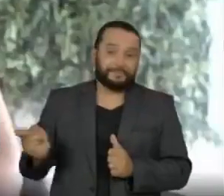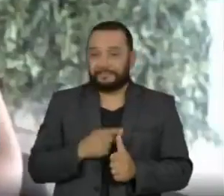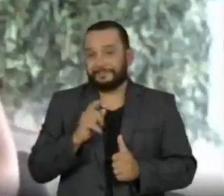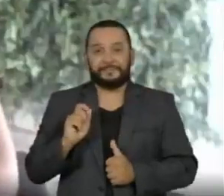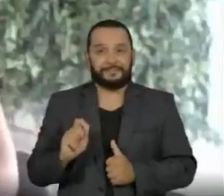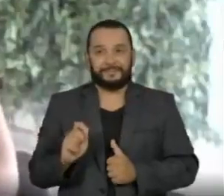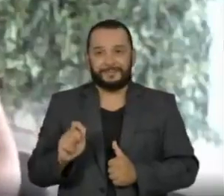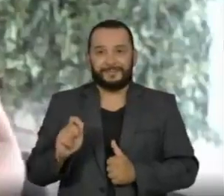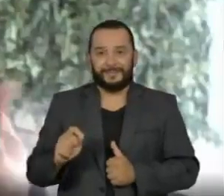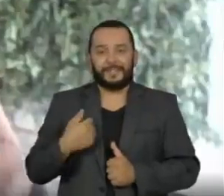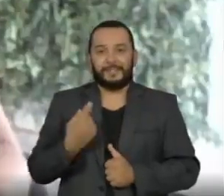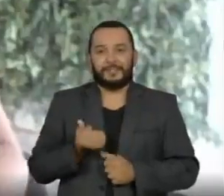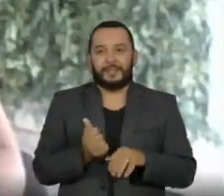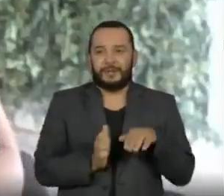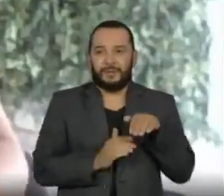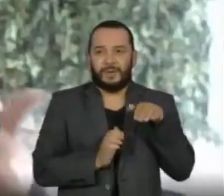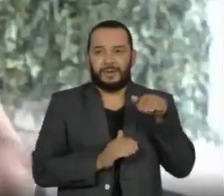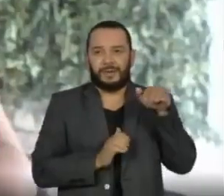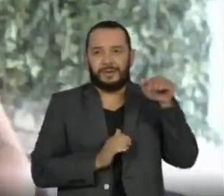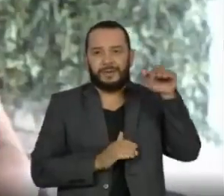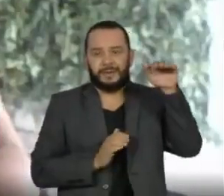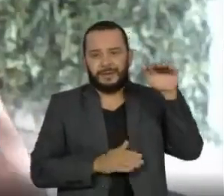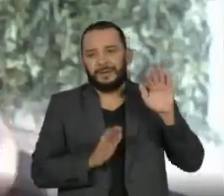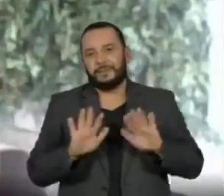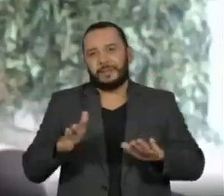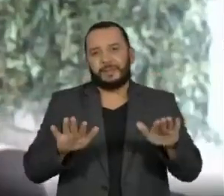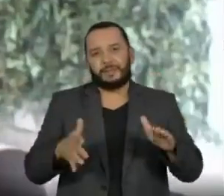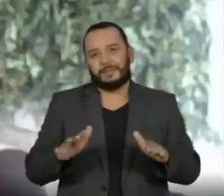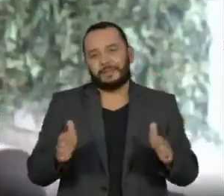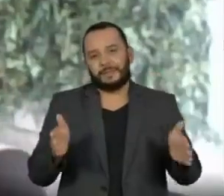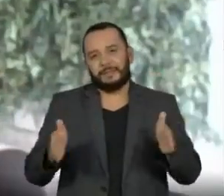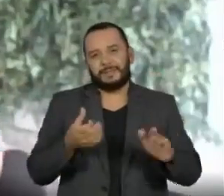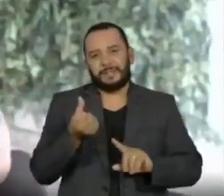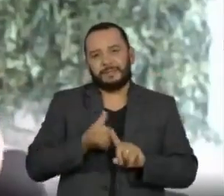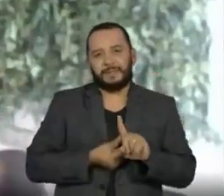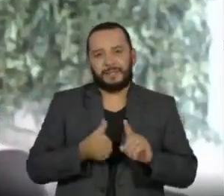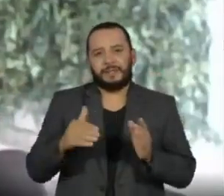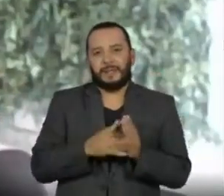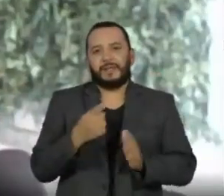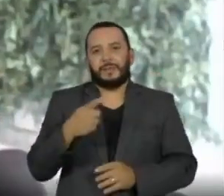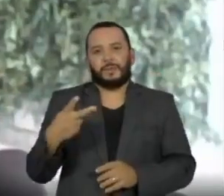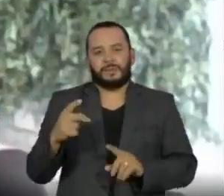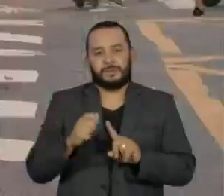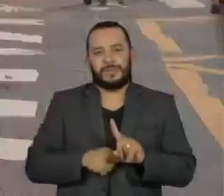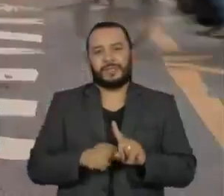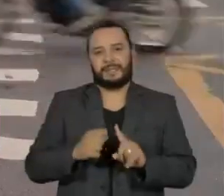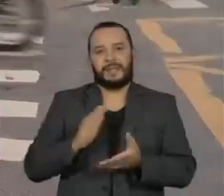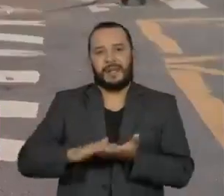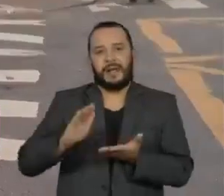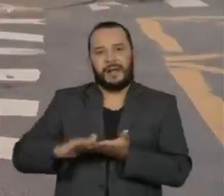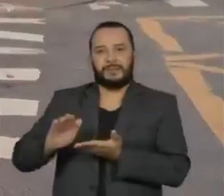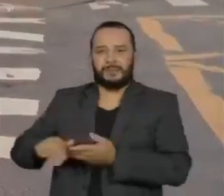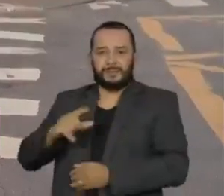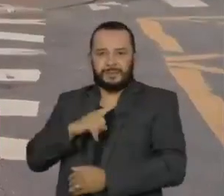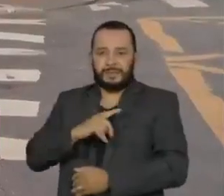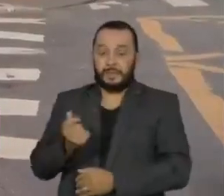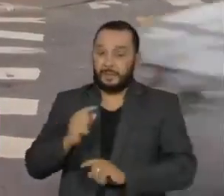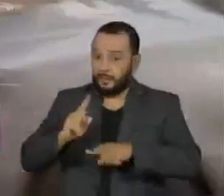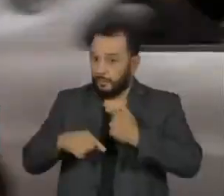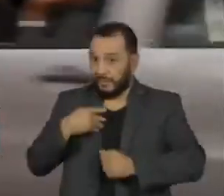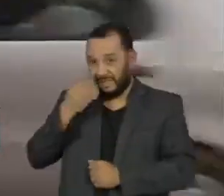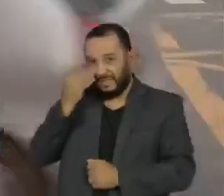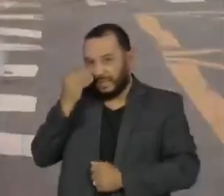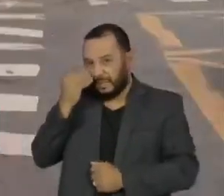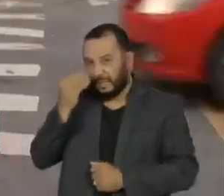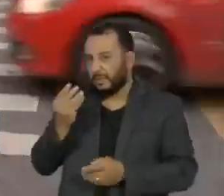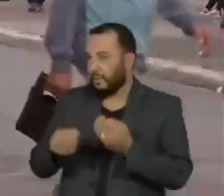formar a reserva de emergência, que equivale a seis meses, a doze meses de gastos mais ou menos. Depois, tente levantar